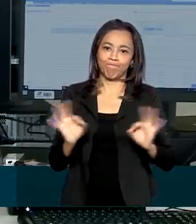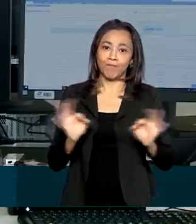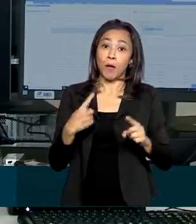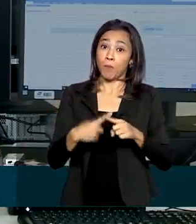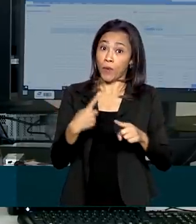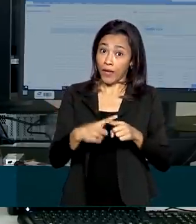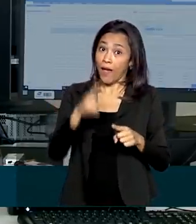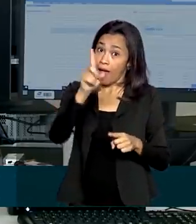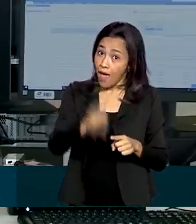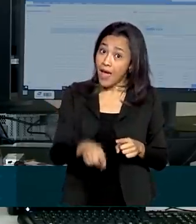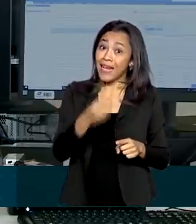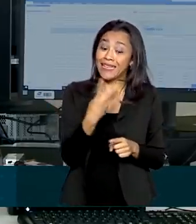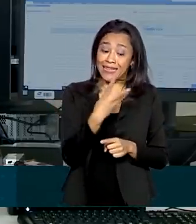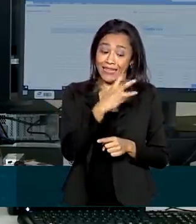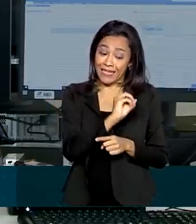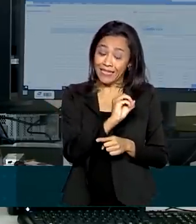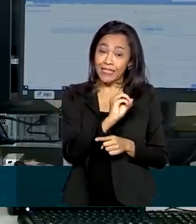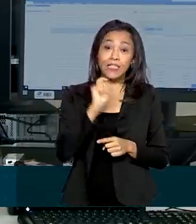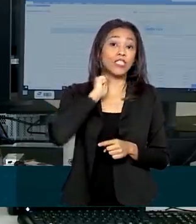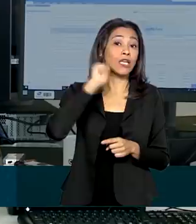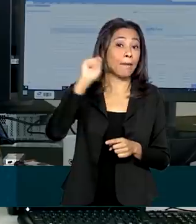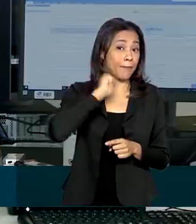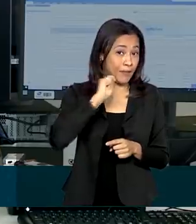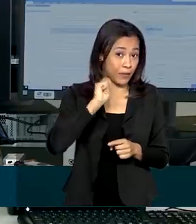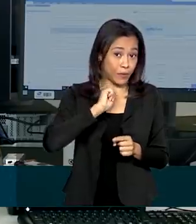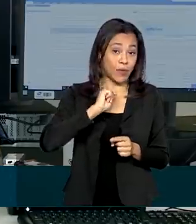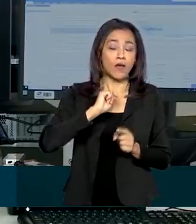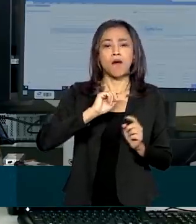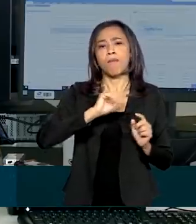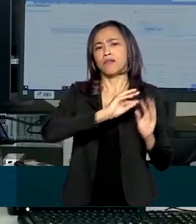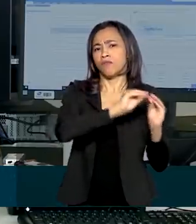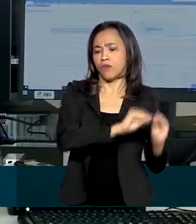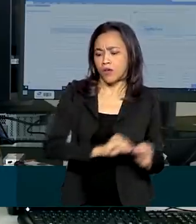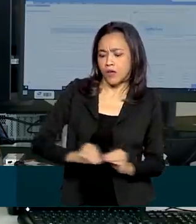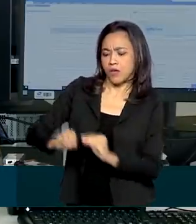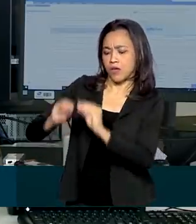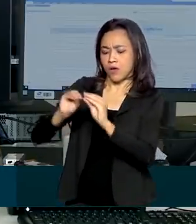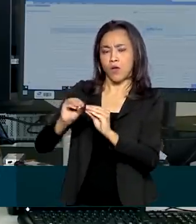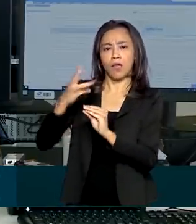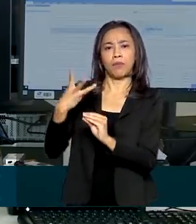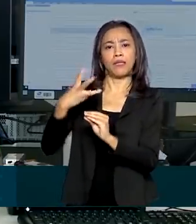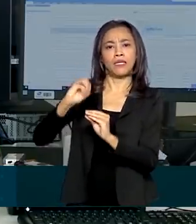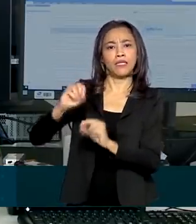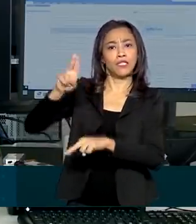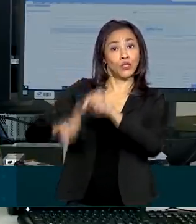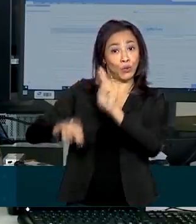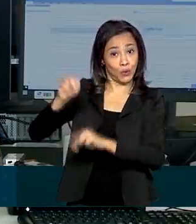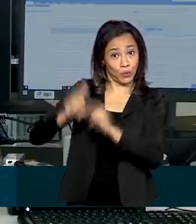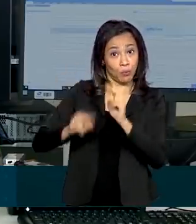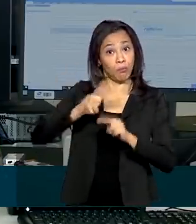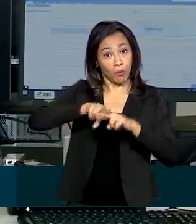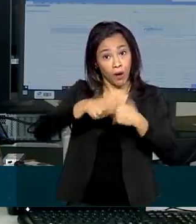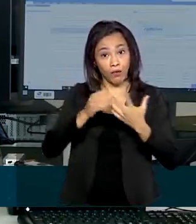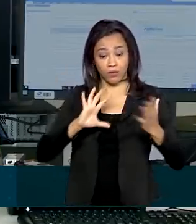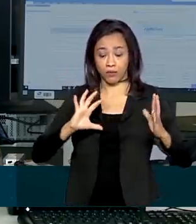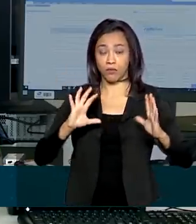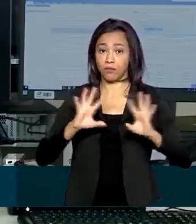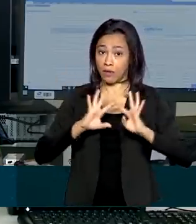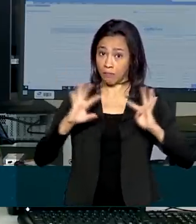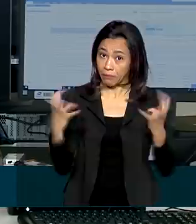inicial seria 30 de abril, mas por causa da pandemia, foi adiado para 30 de junho. A Receita espera receber